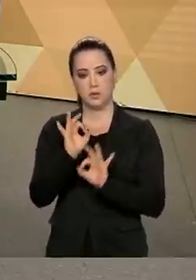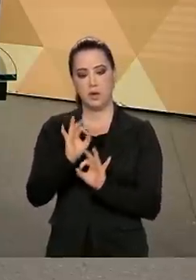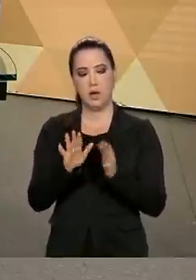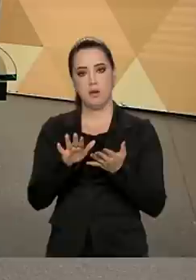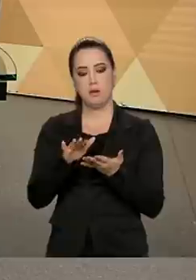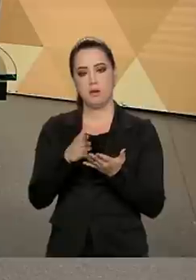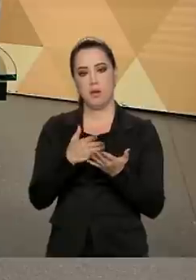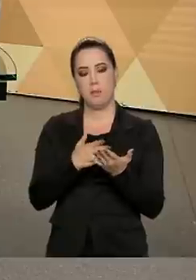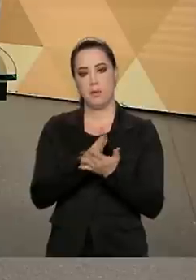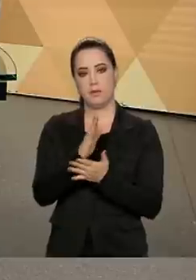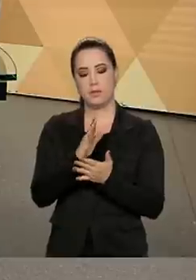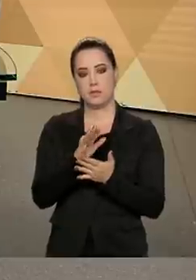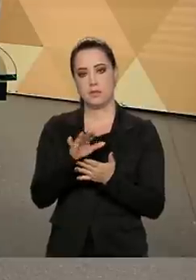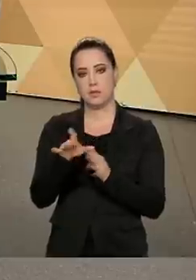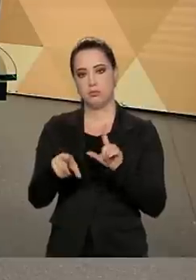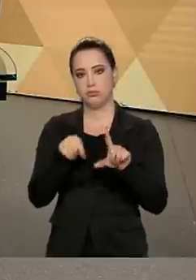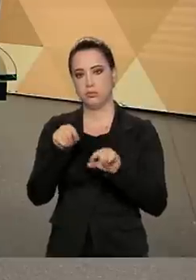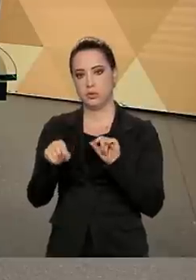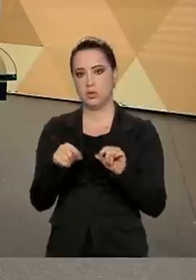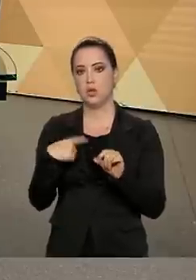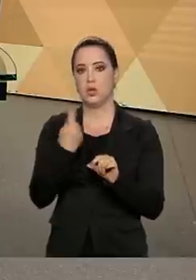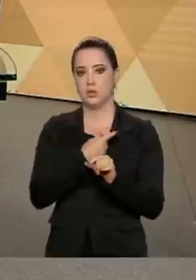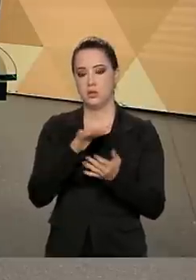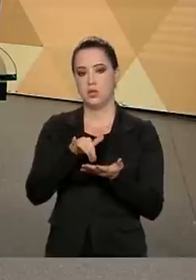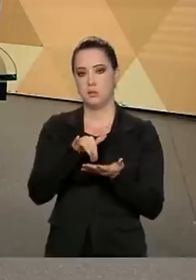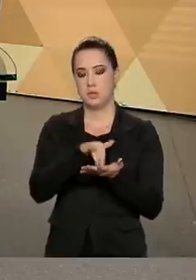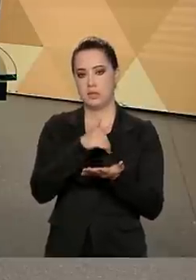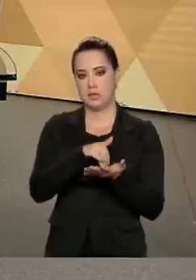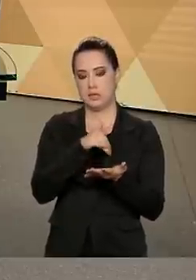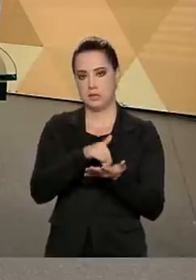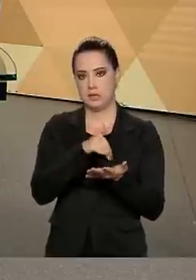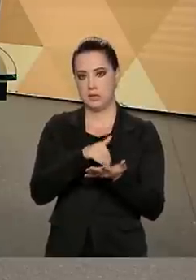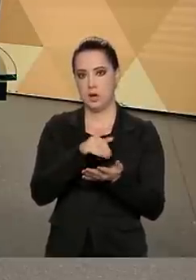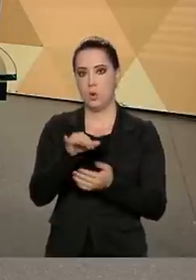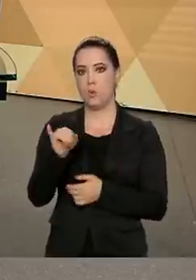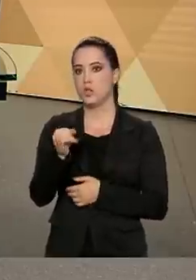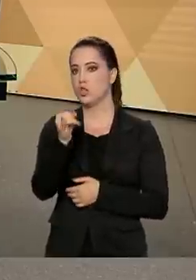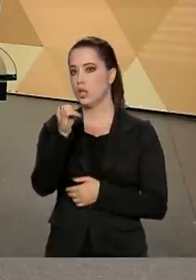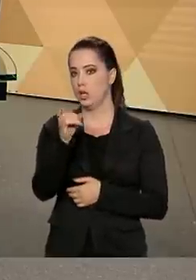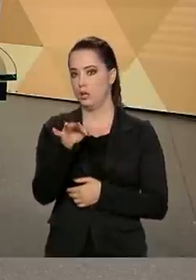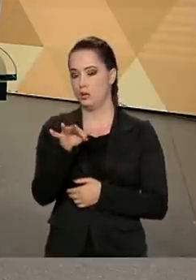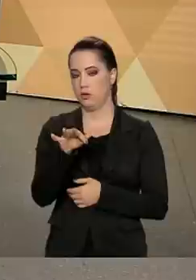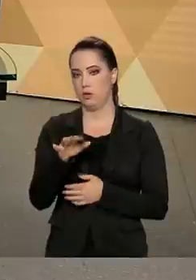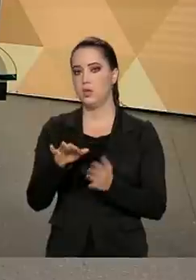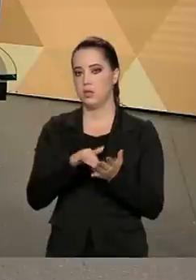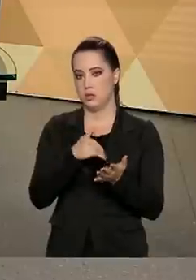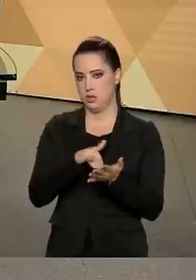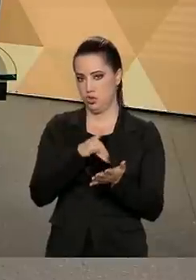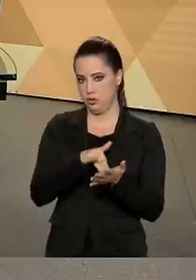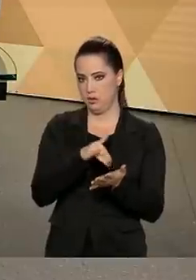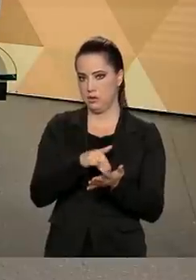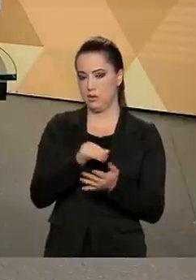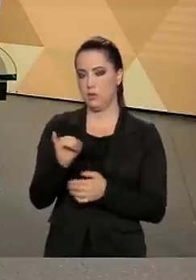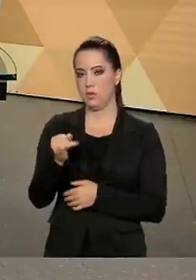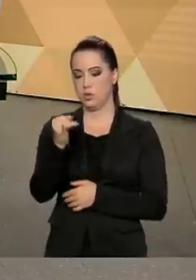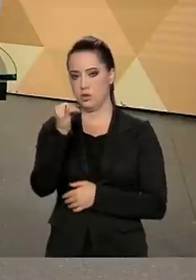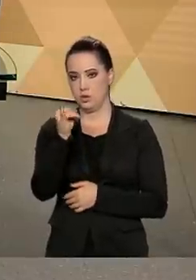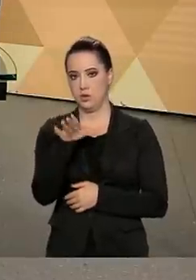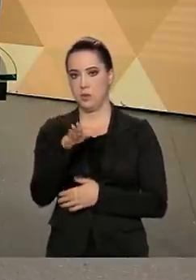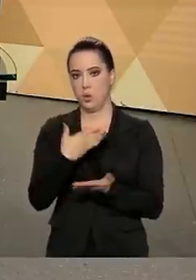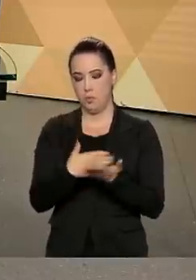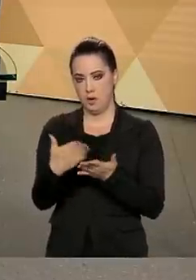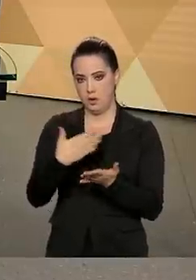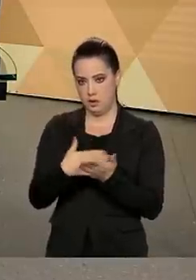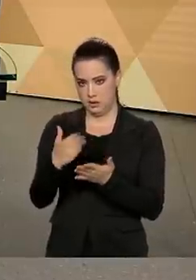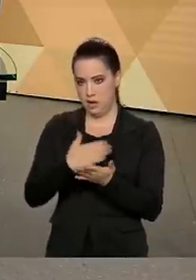seletivo do ProUni e do Fies ainda em janeiro, ainda em janeiro, para que eles possam iniciar